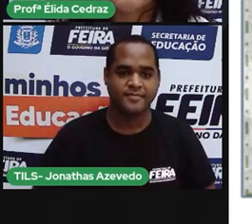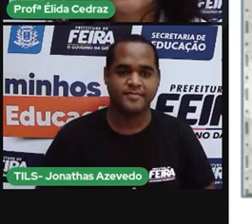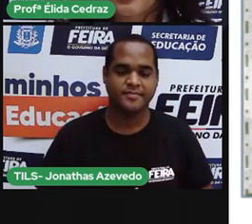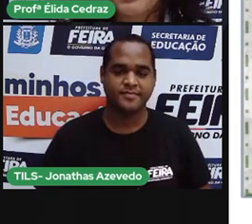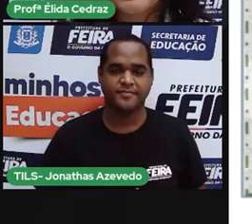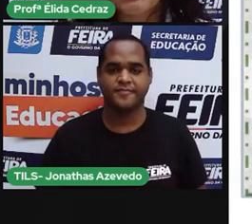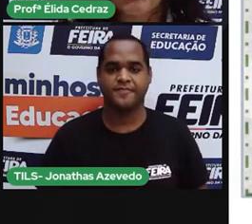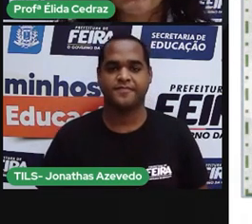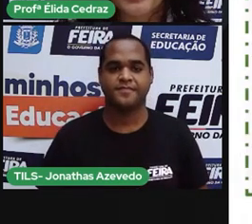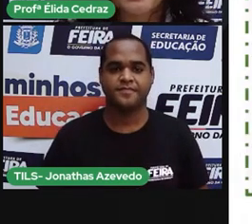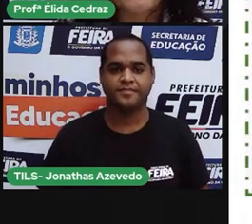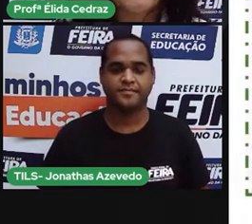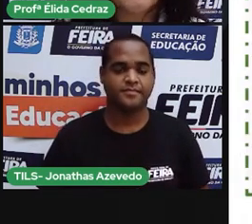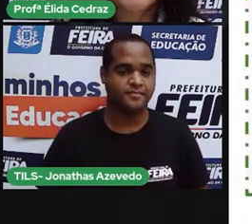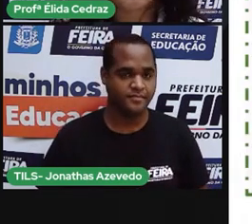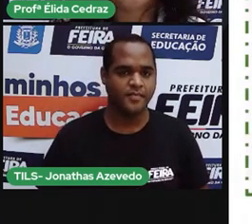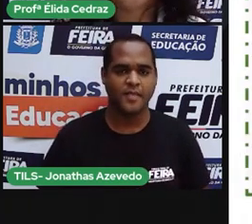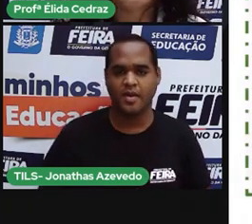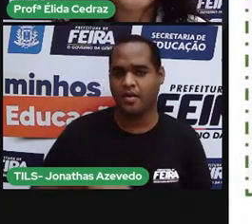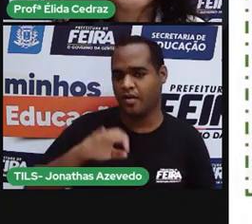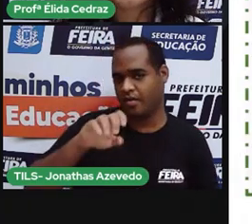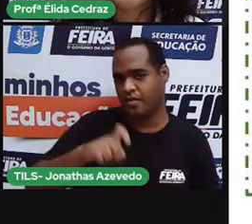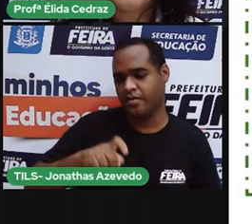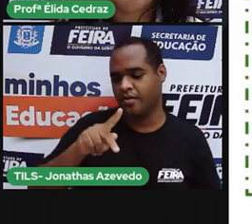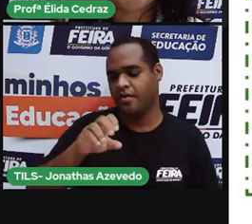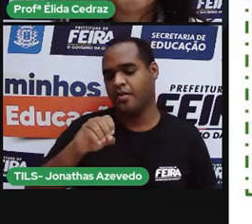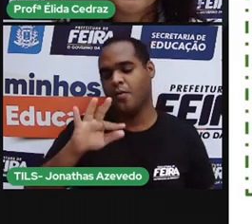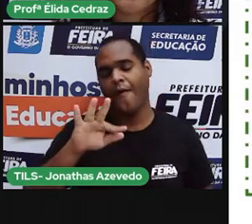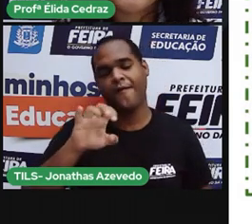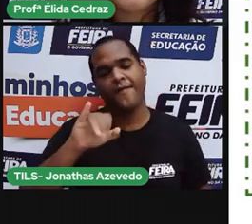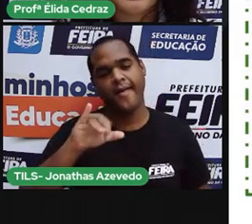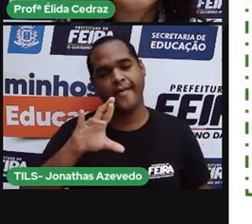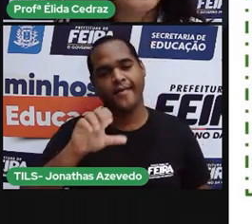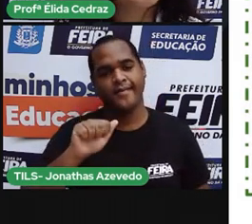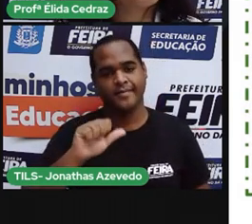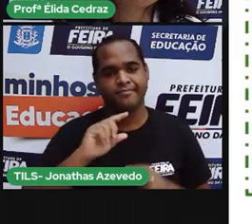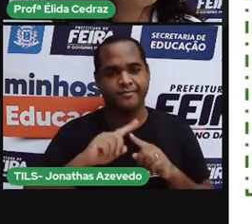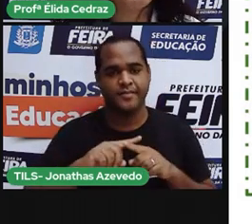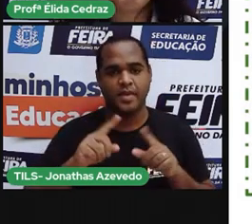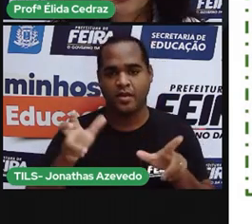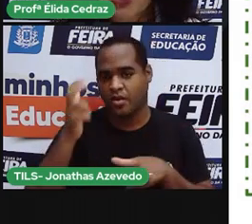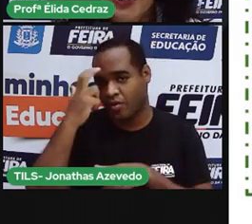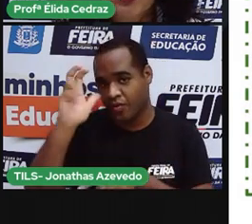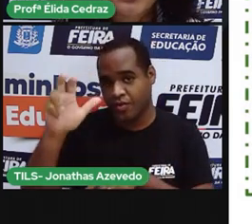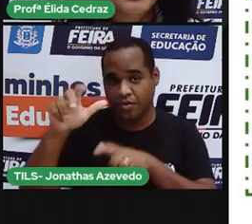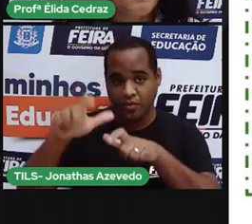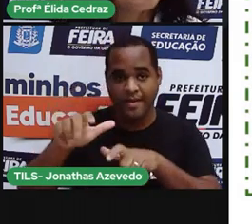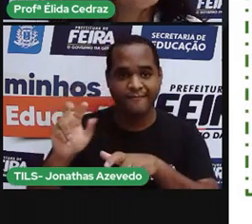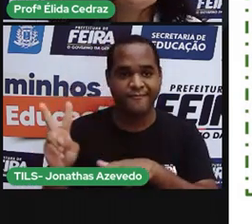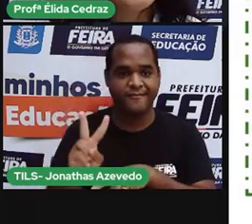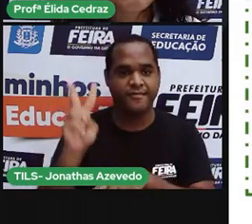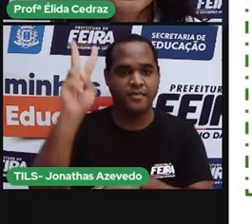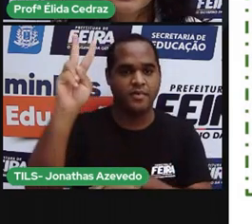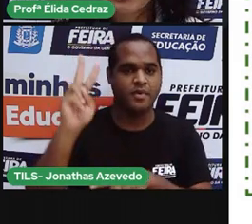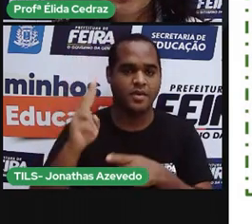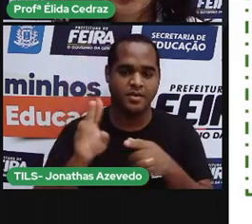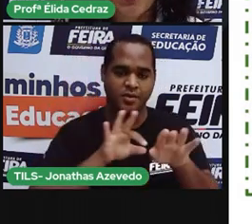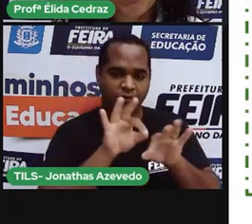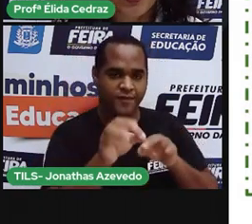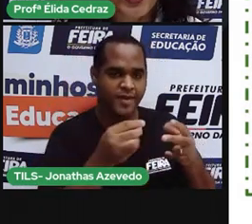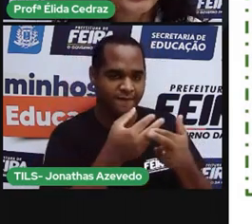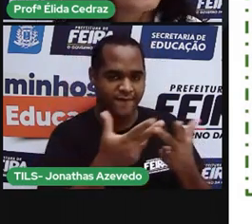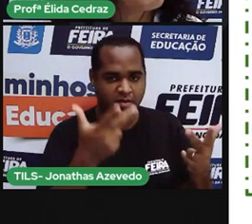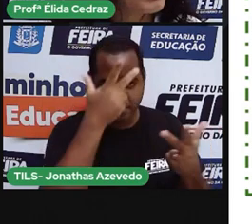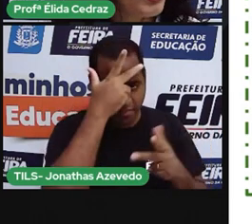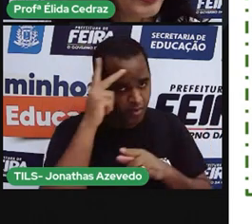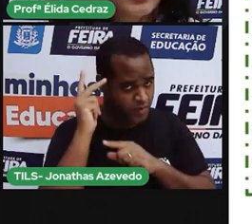A escuteira é a cultura regional valorizada através de projetos, manifestações